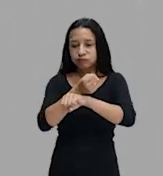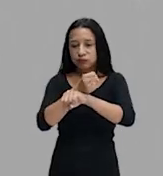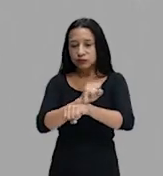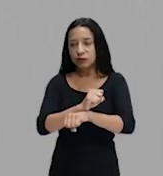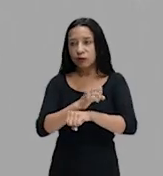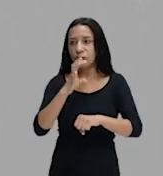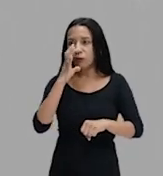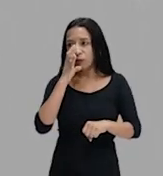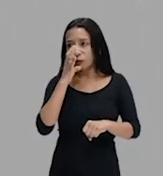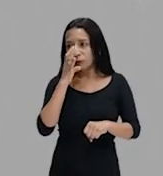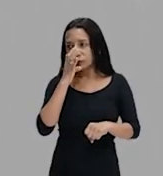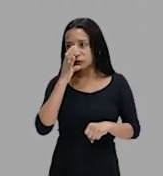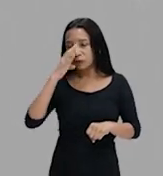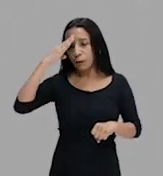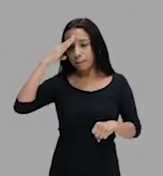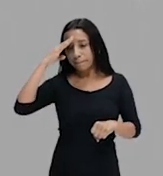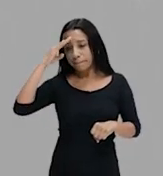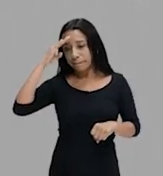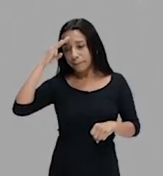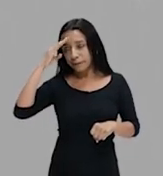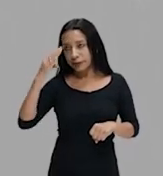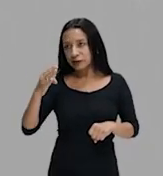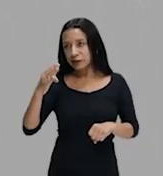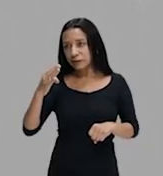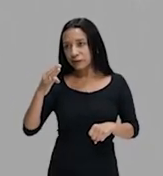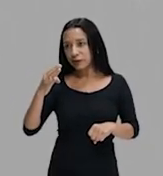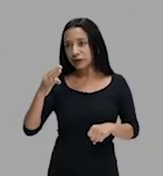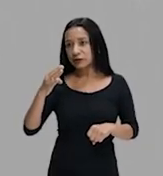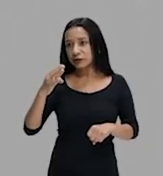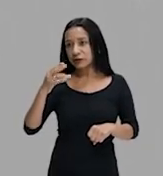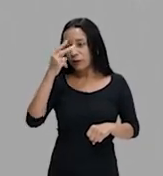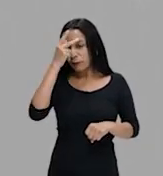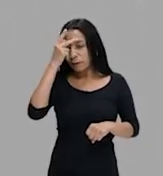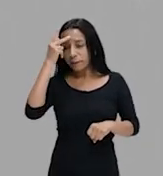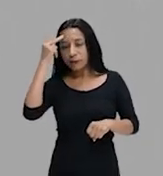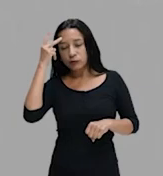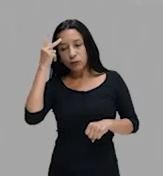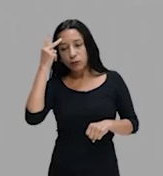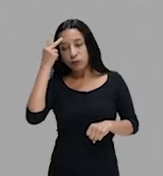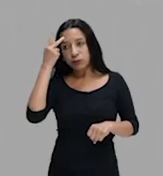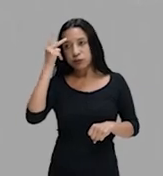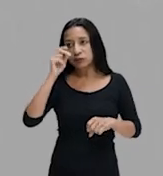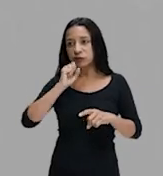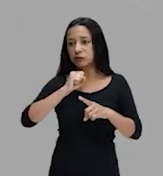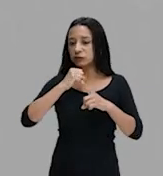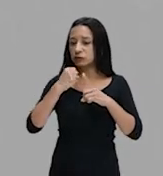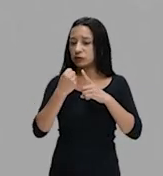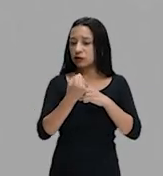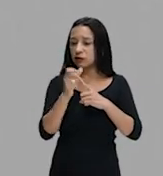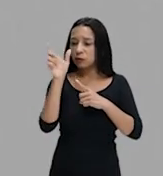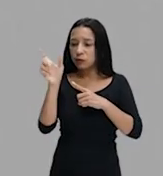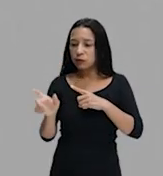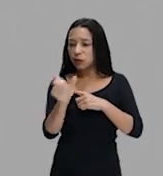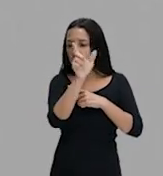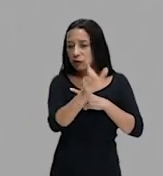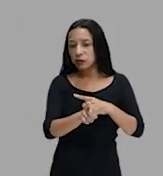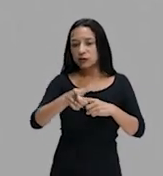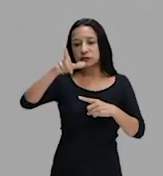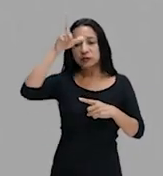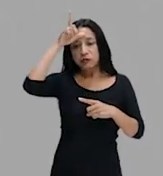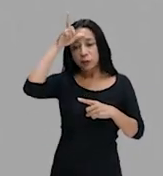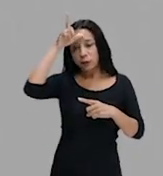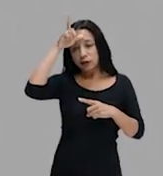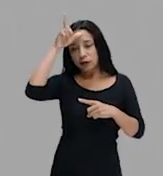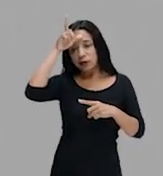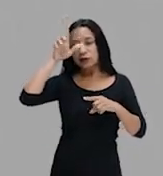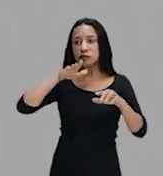Observe que, entre os principais atores sociais, entre os principais personagens, lideranças desse